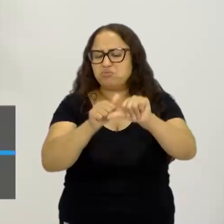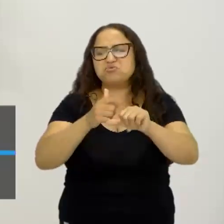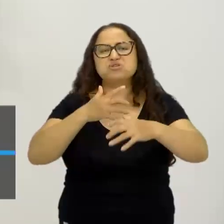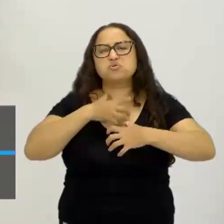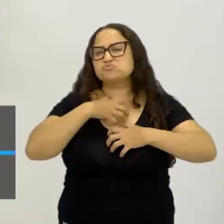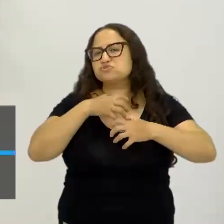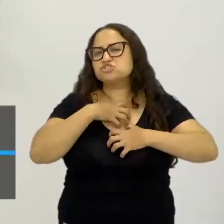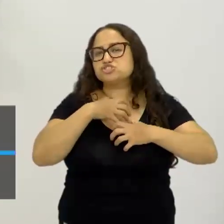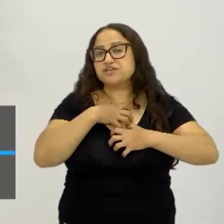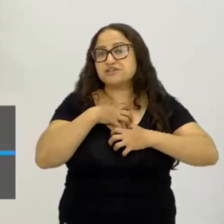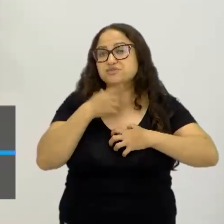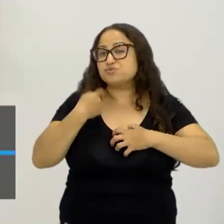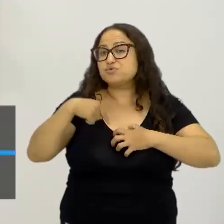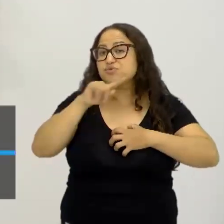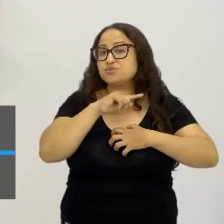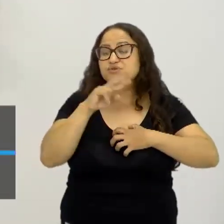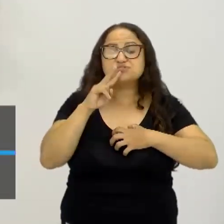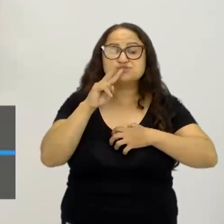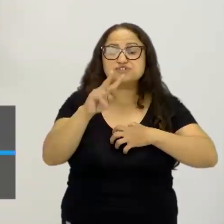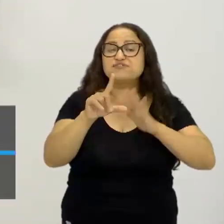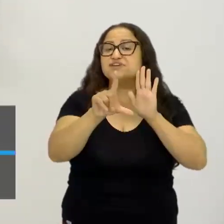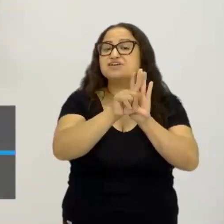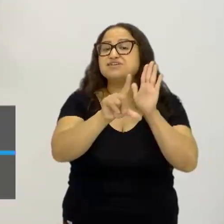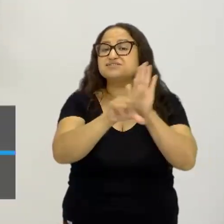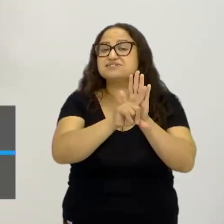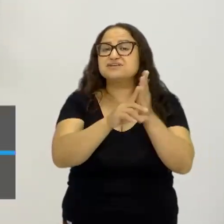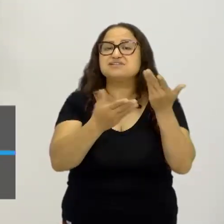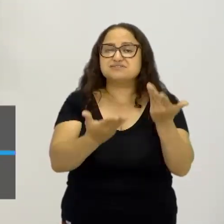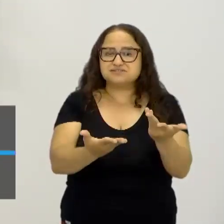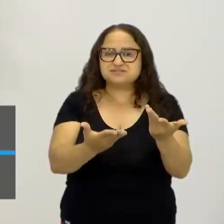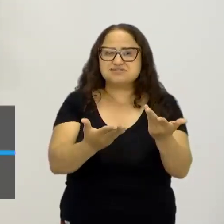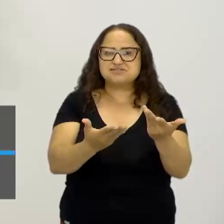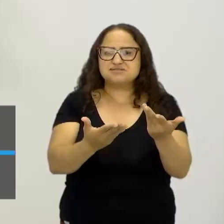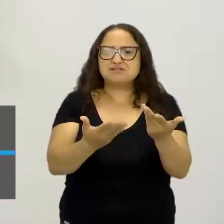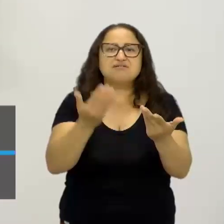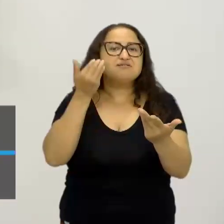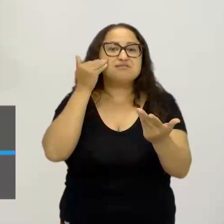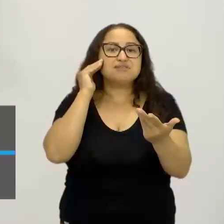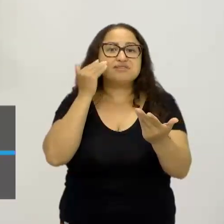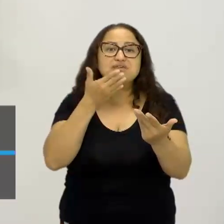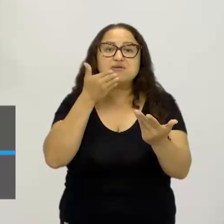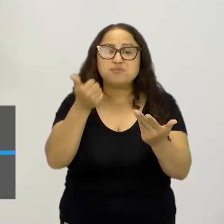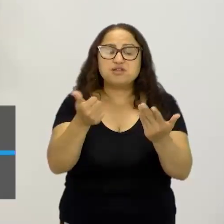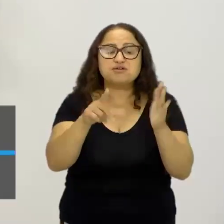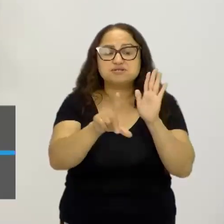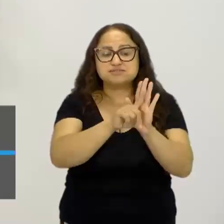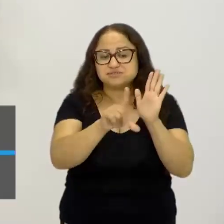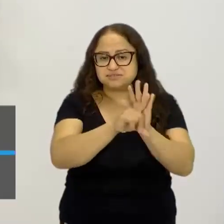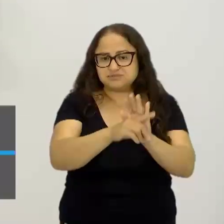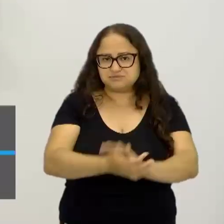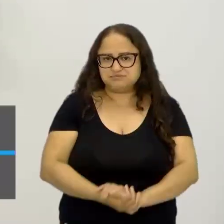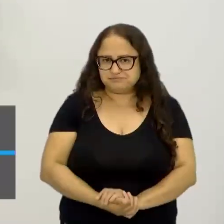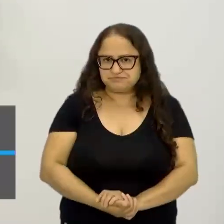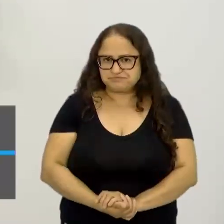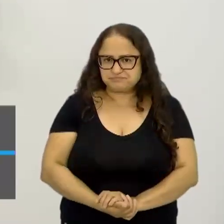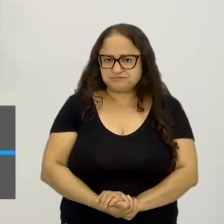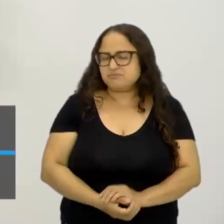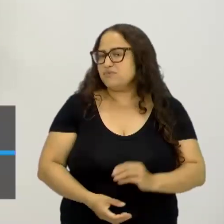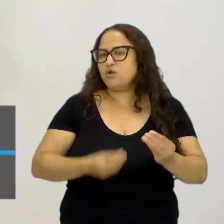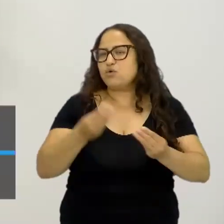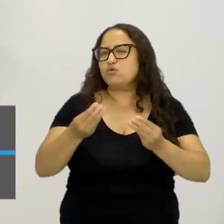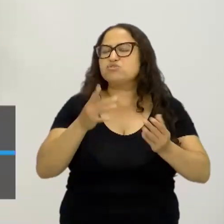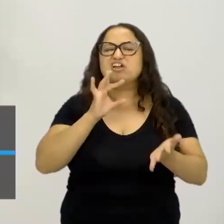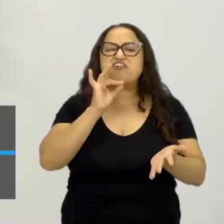de ver as leis, de interpretar as leis, né, então, ele está falando aí de regimes de